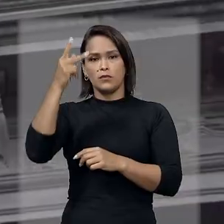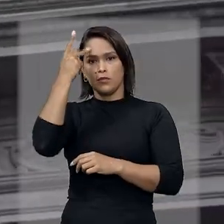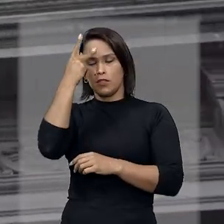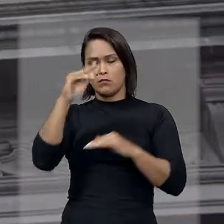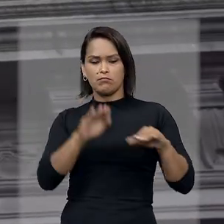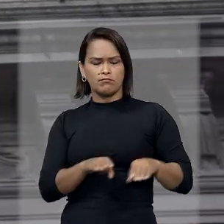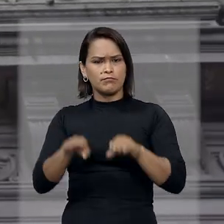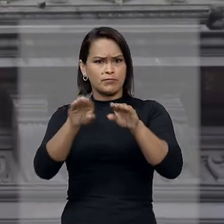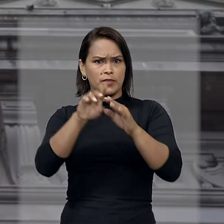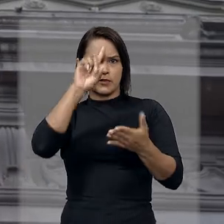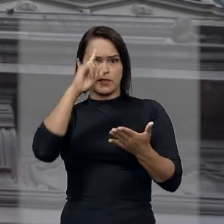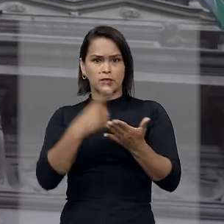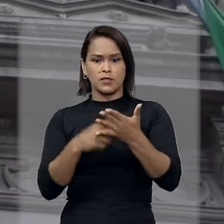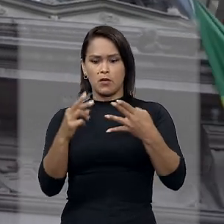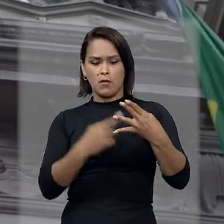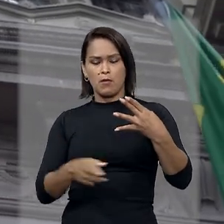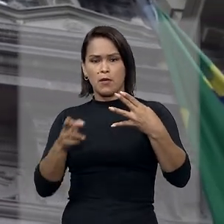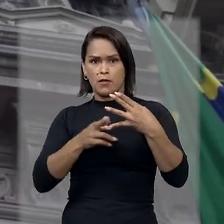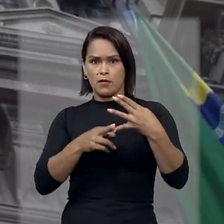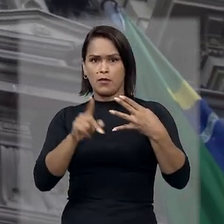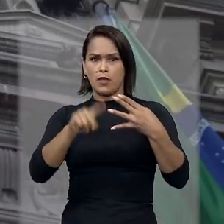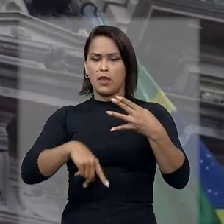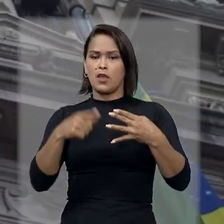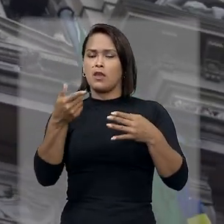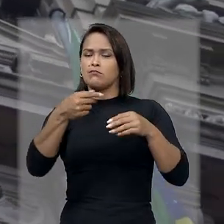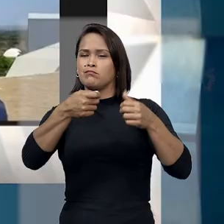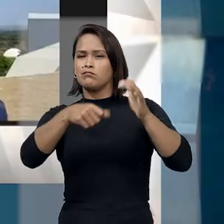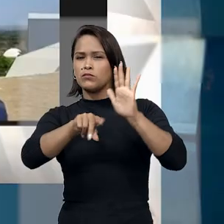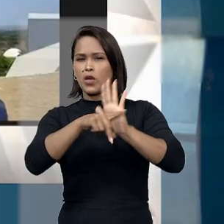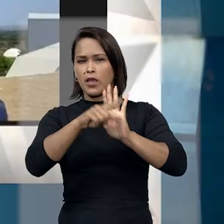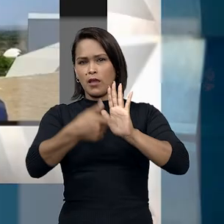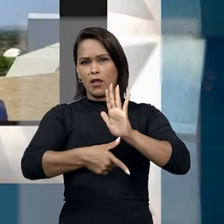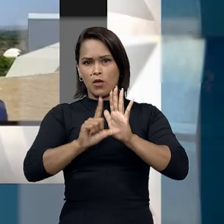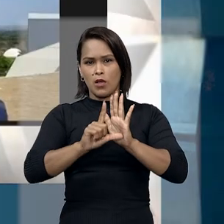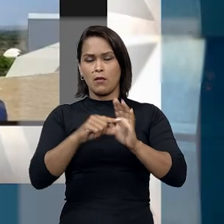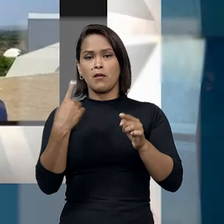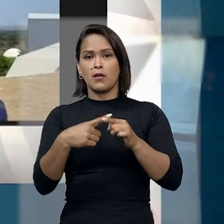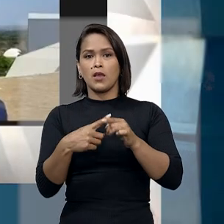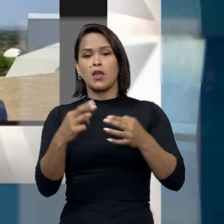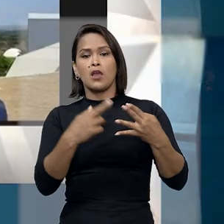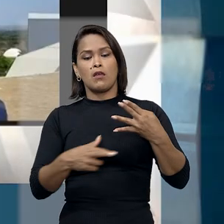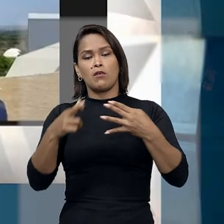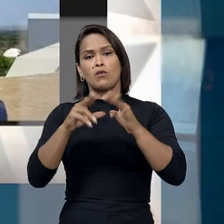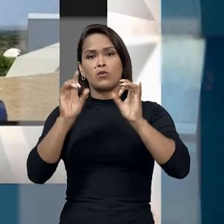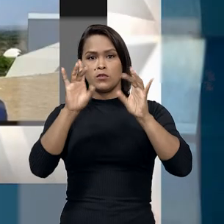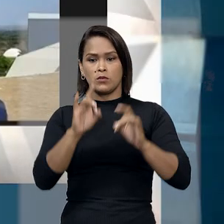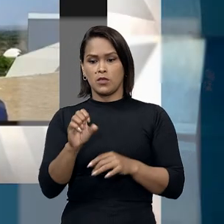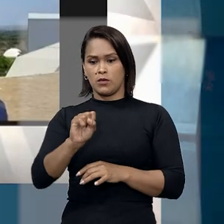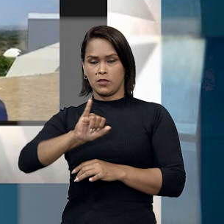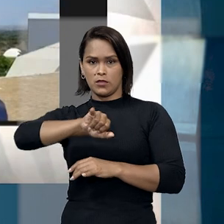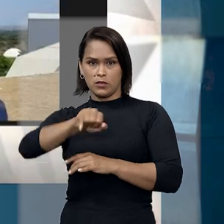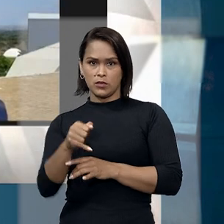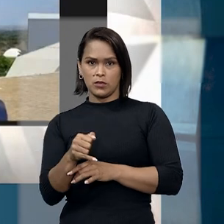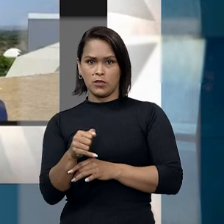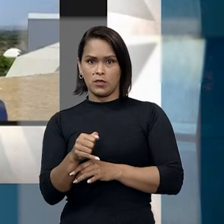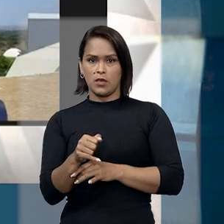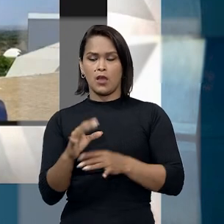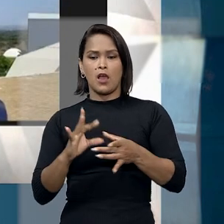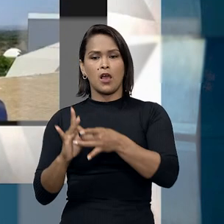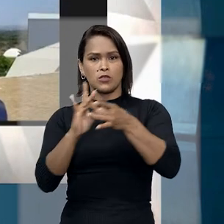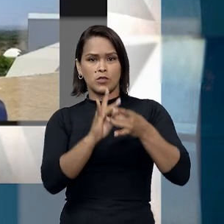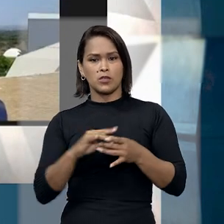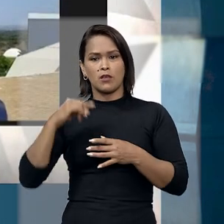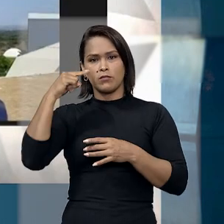manteve a decisão de primeira instância que havia negado o pedido, por meio de recurso especial ao STJ. A sociedade